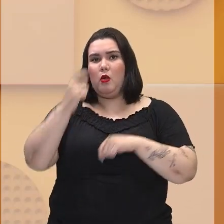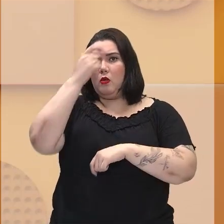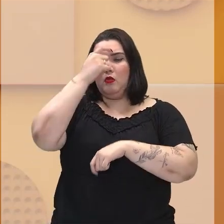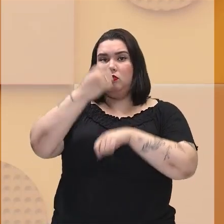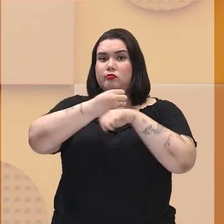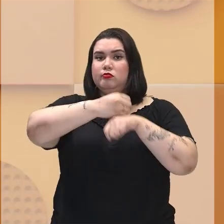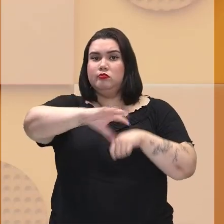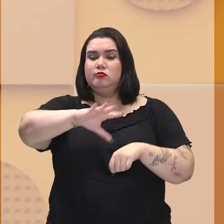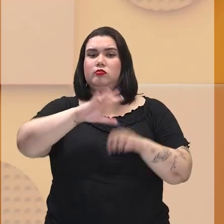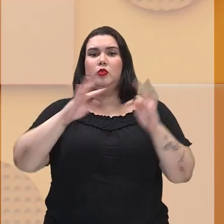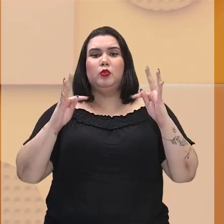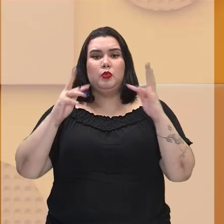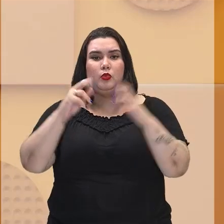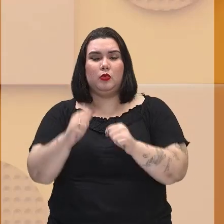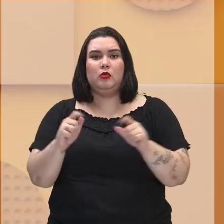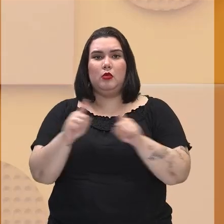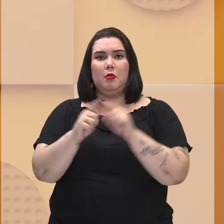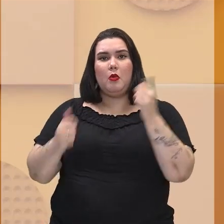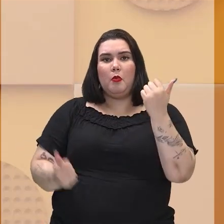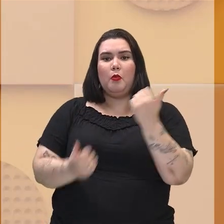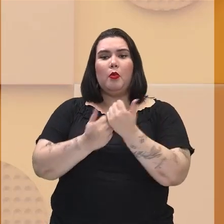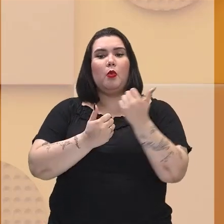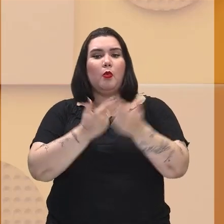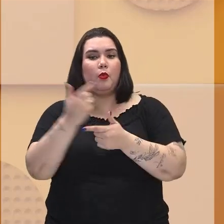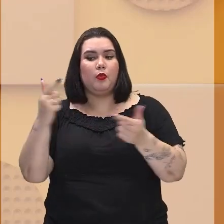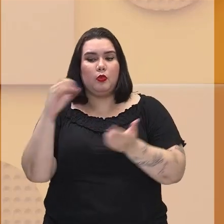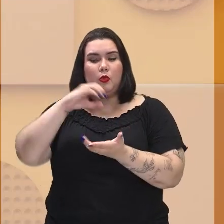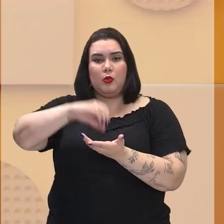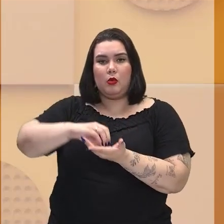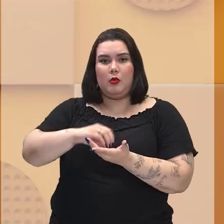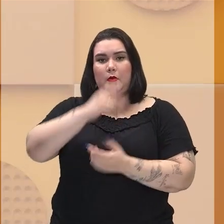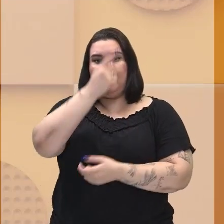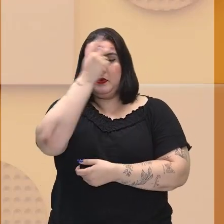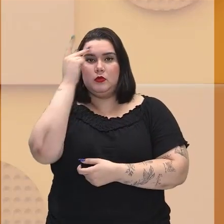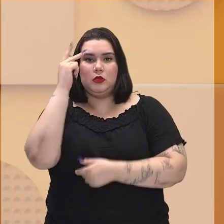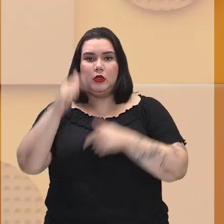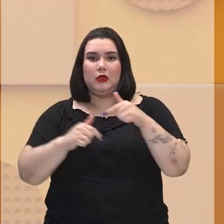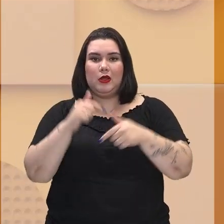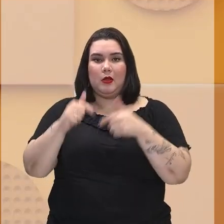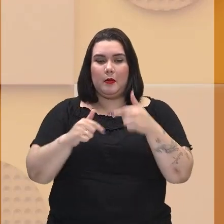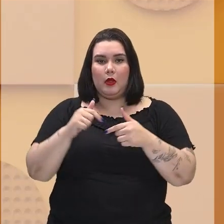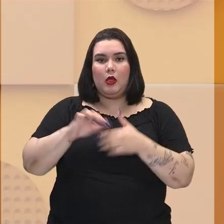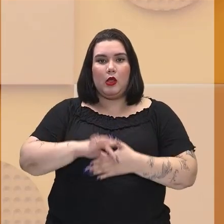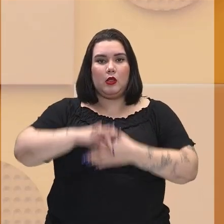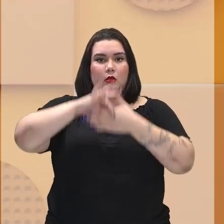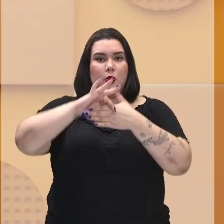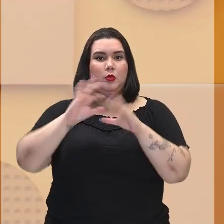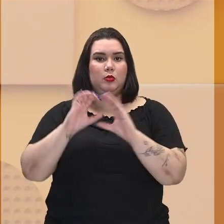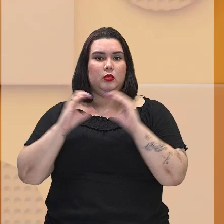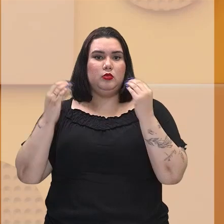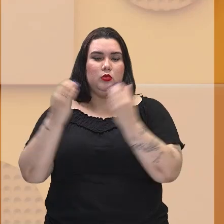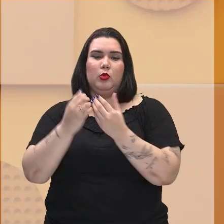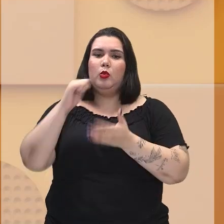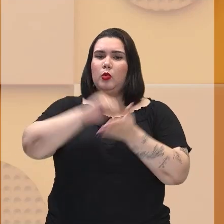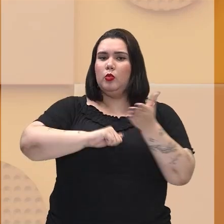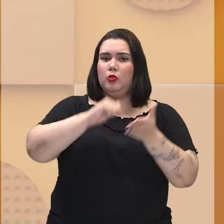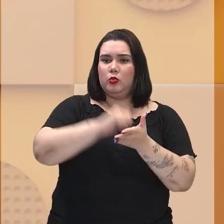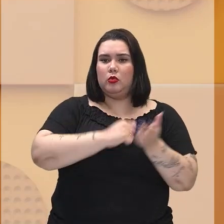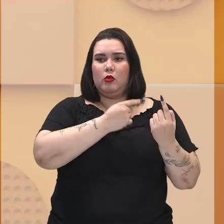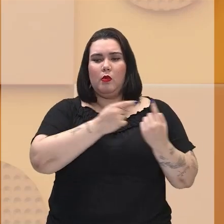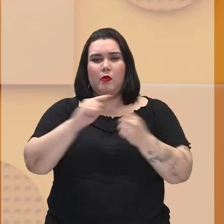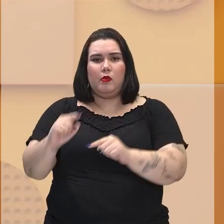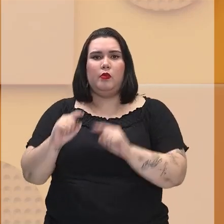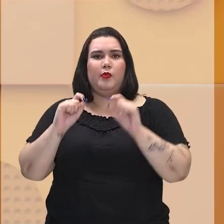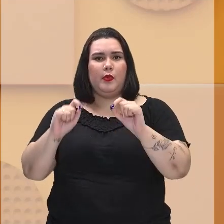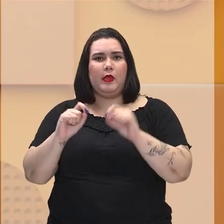e de apoio a outras instituições menores ou pessoas que trabalham com lideranças comunitárias que lutam contra o processo da